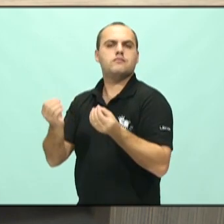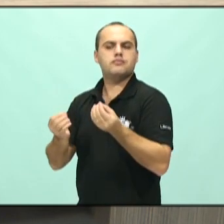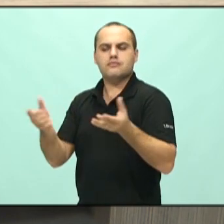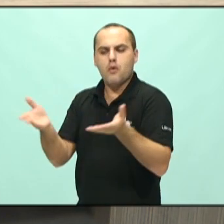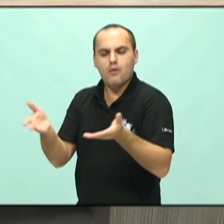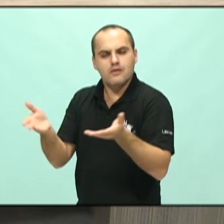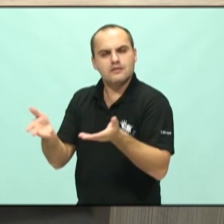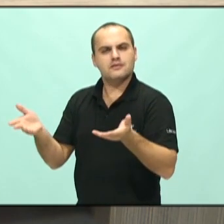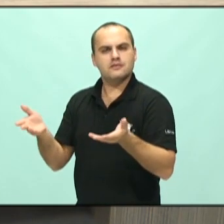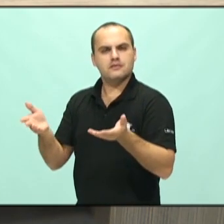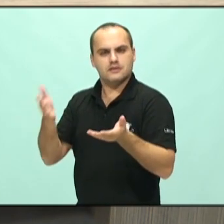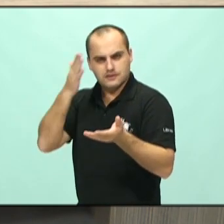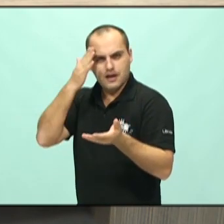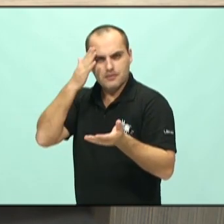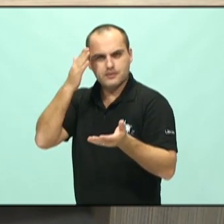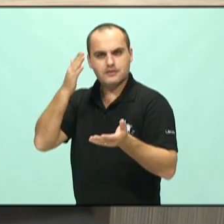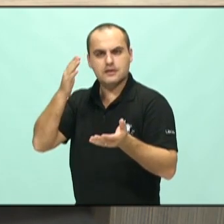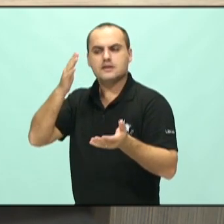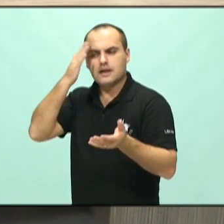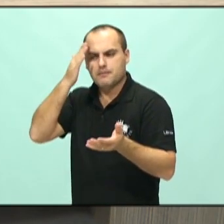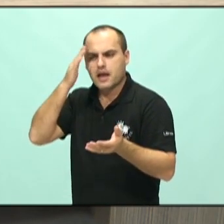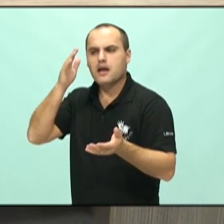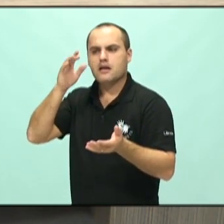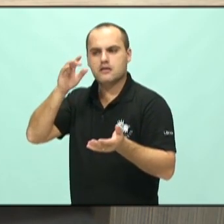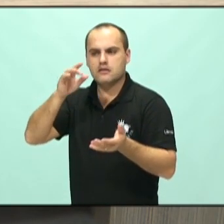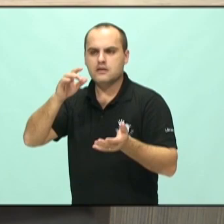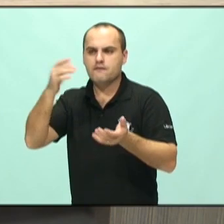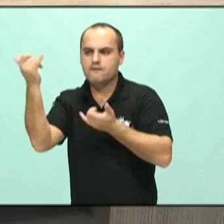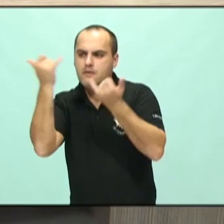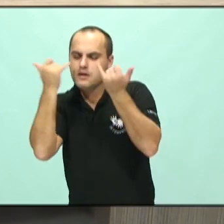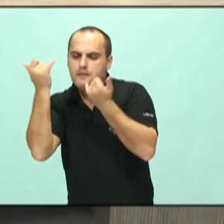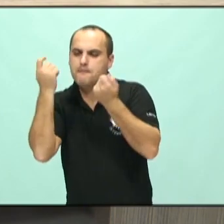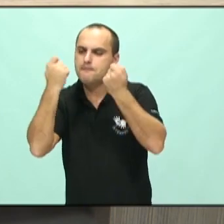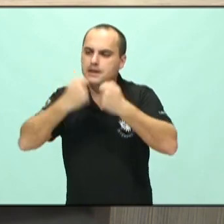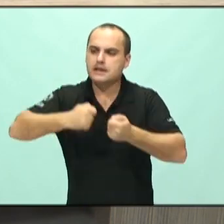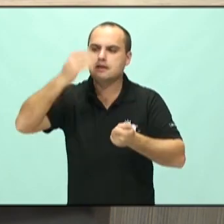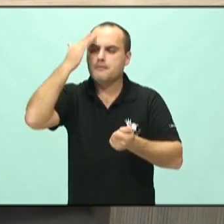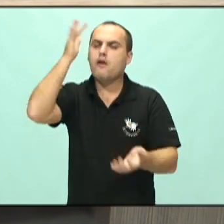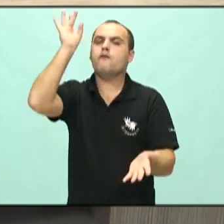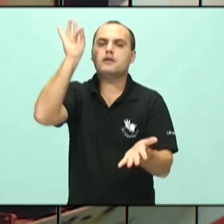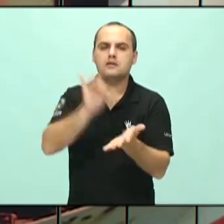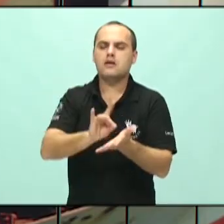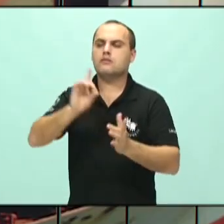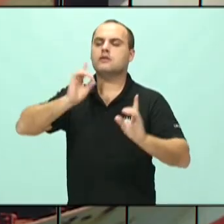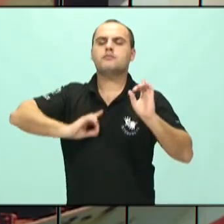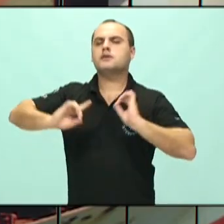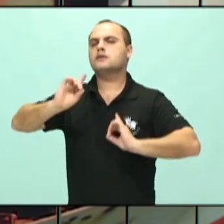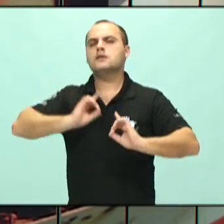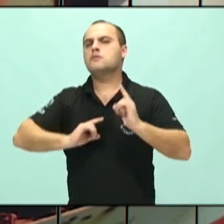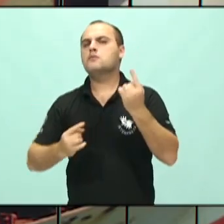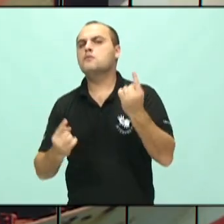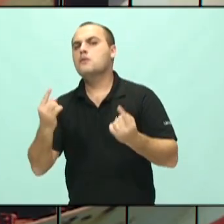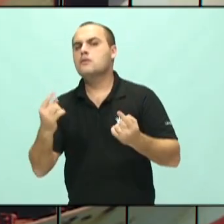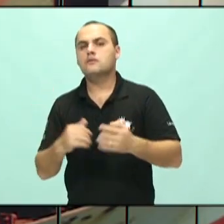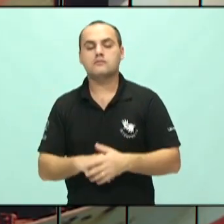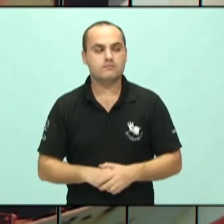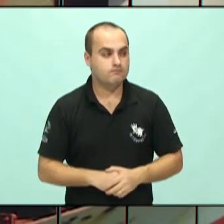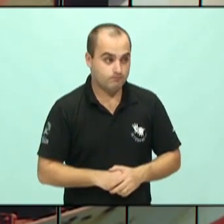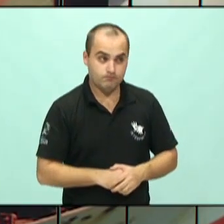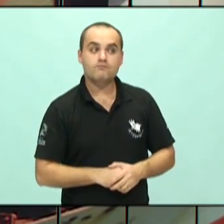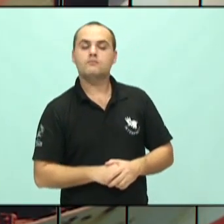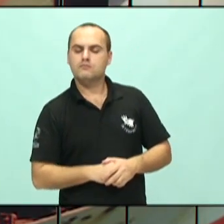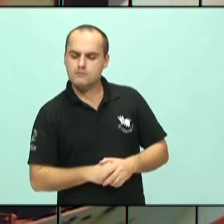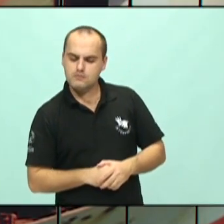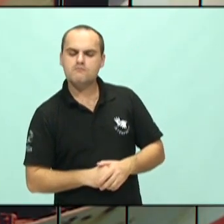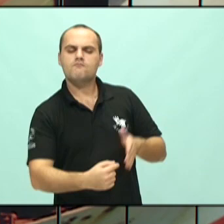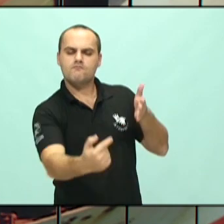Quais os critérios para chancelar que você está com sintomas de depressão? Sim. Essa é uma pergunta muito interessante, porque